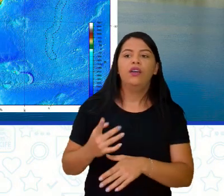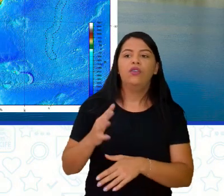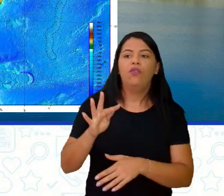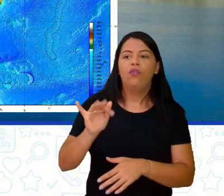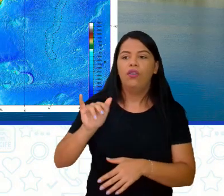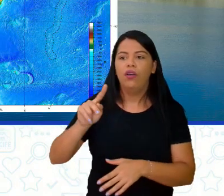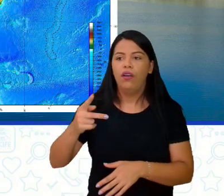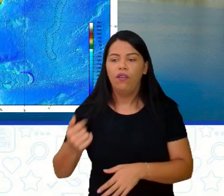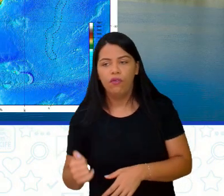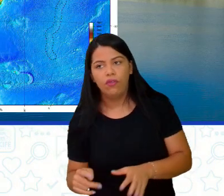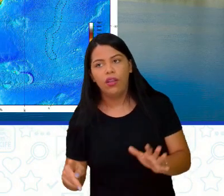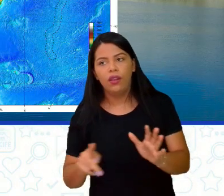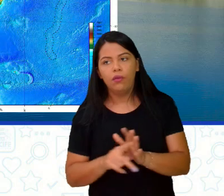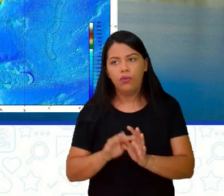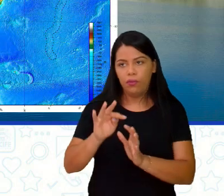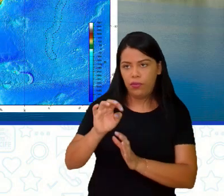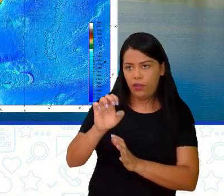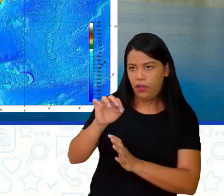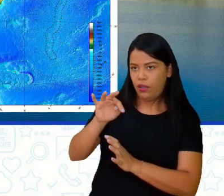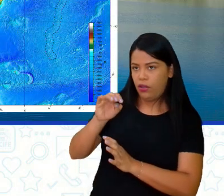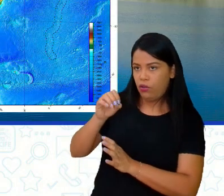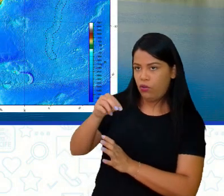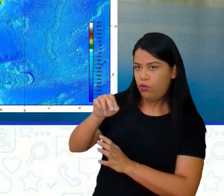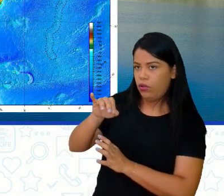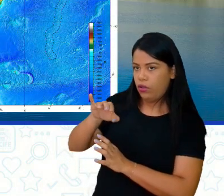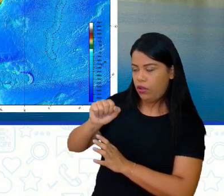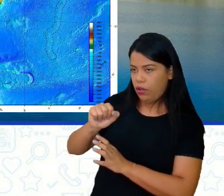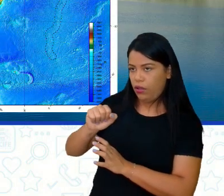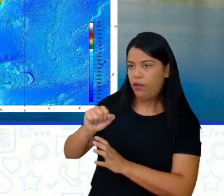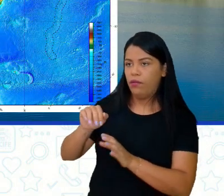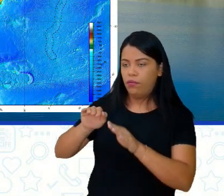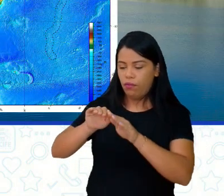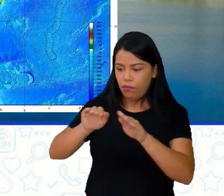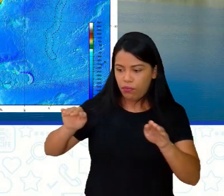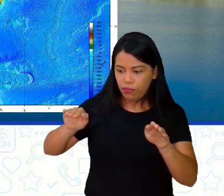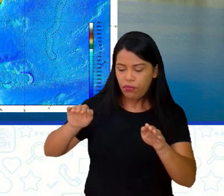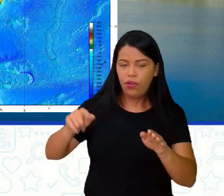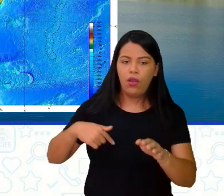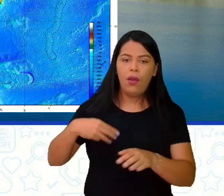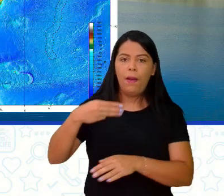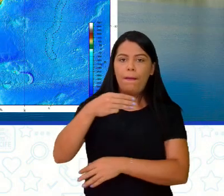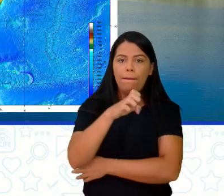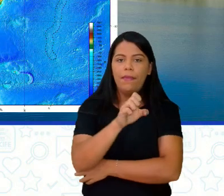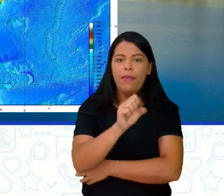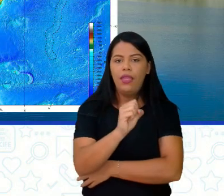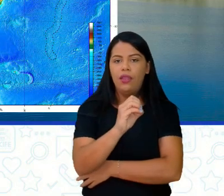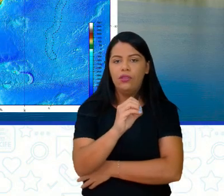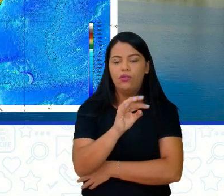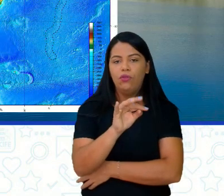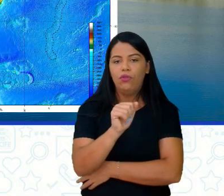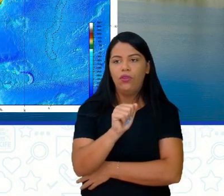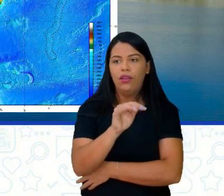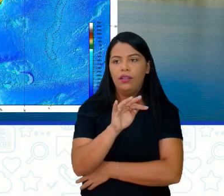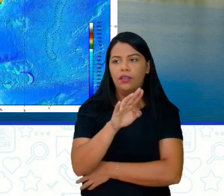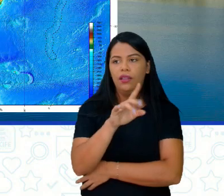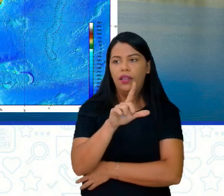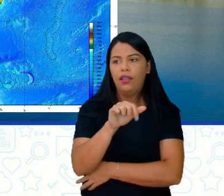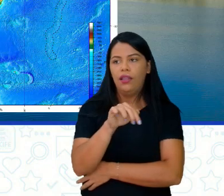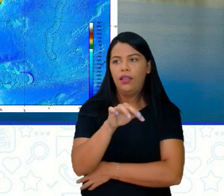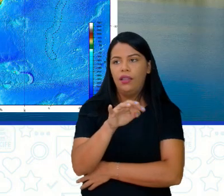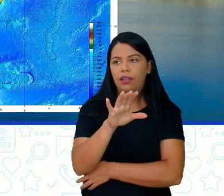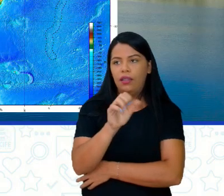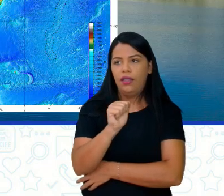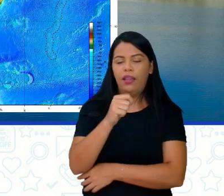tectônica. Quando a gente fala na Dossal, Mesoatlântica, está vendo ali no mapinha,